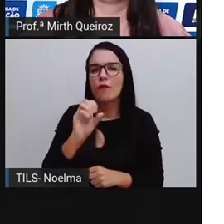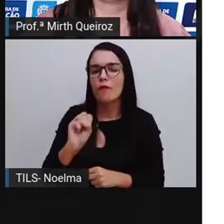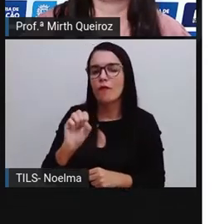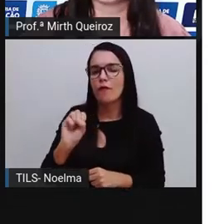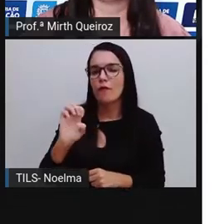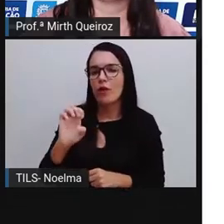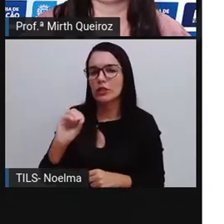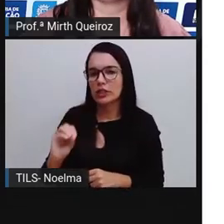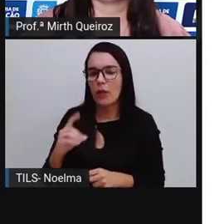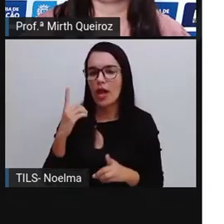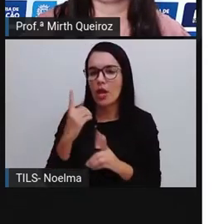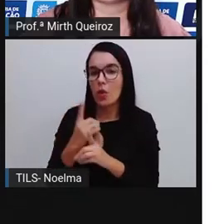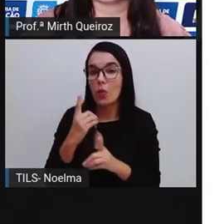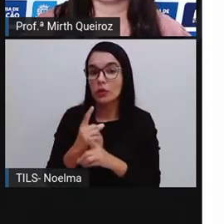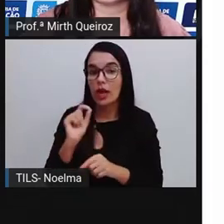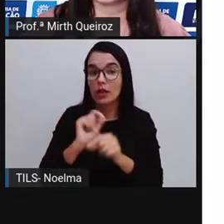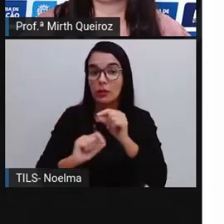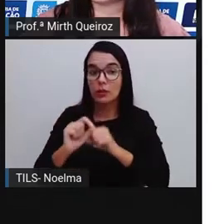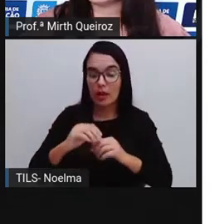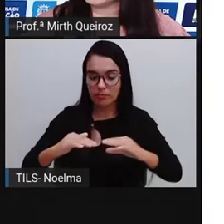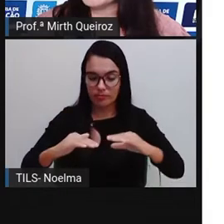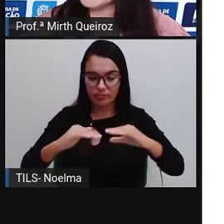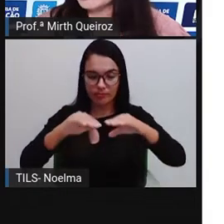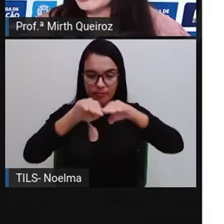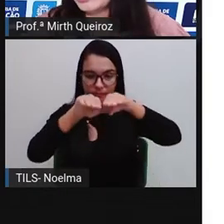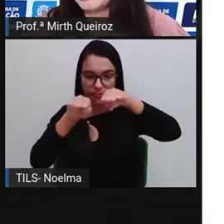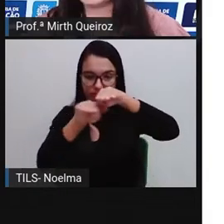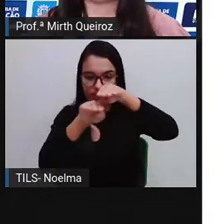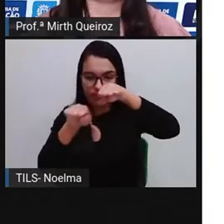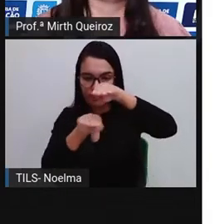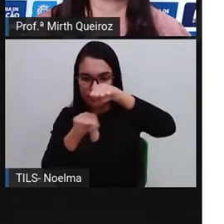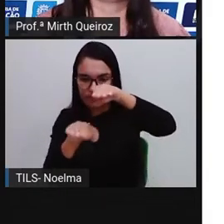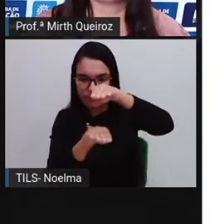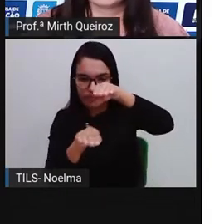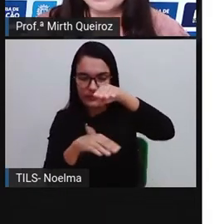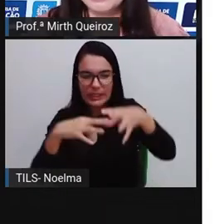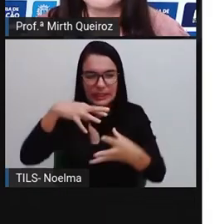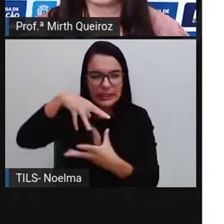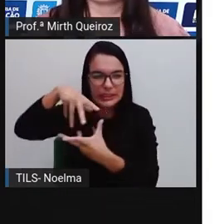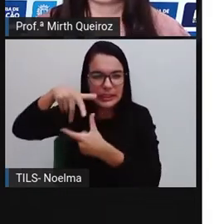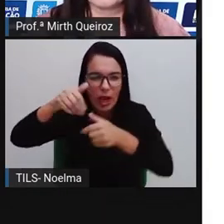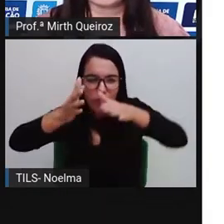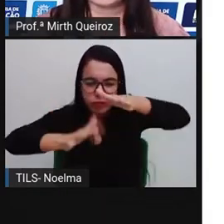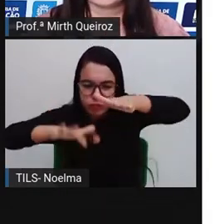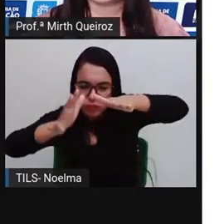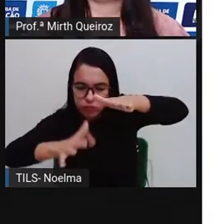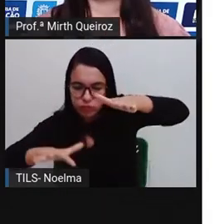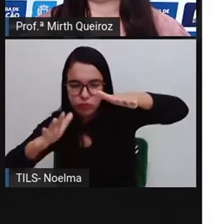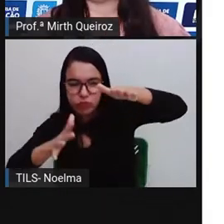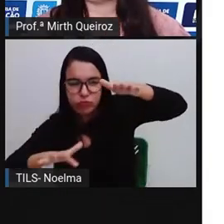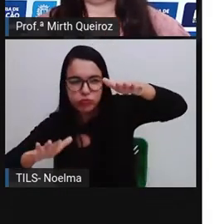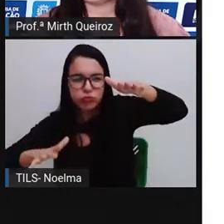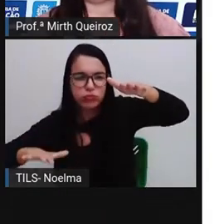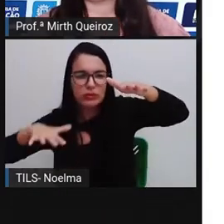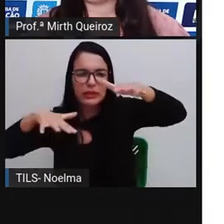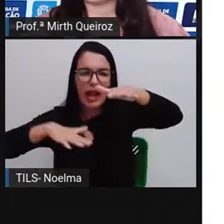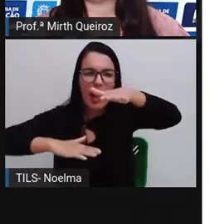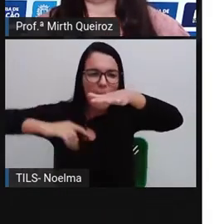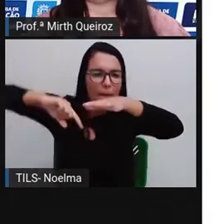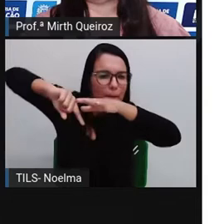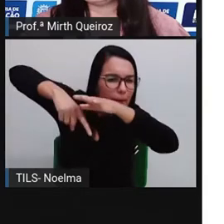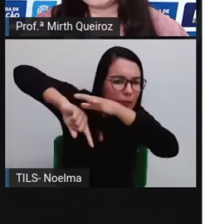Ele é encontrado em jazidas nas camadas mais profundas dos oceanos, dos mares, lagos, podendo ser também